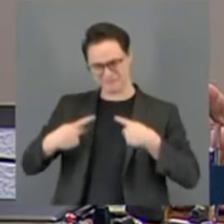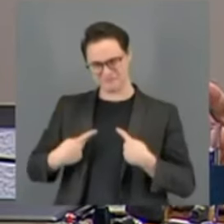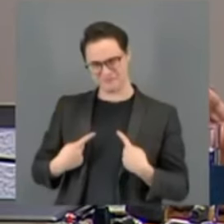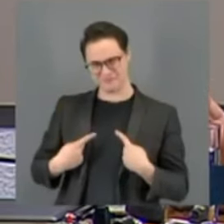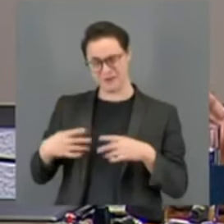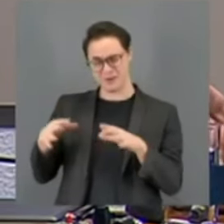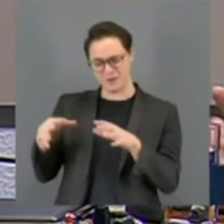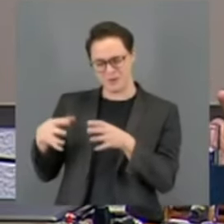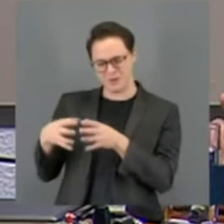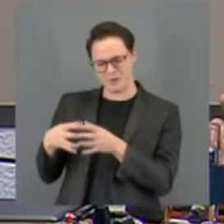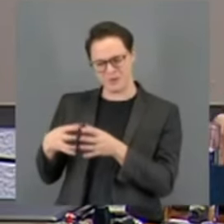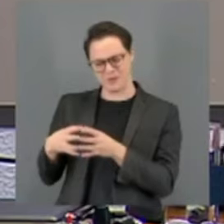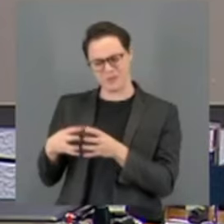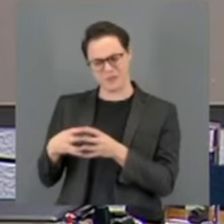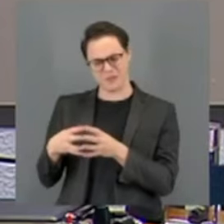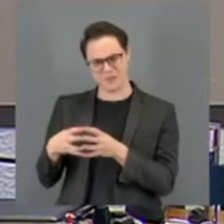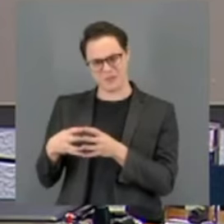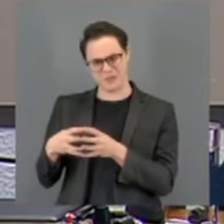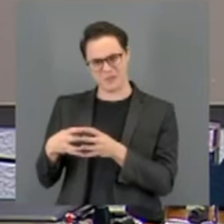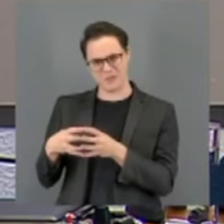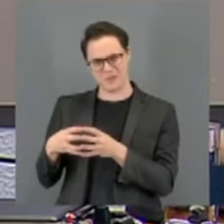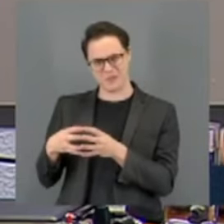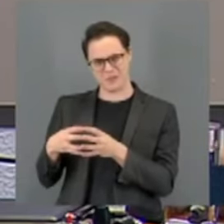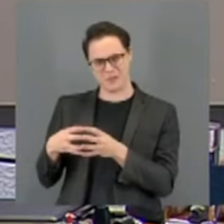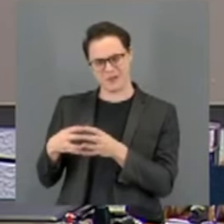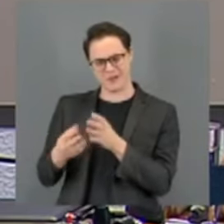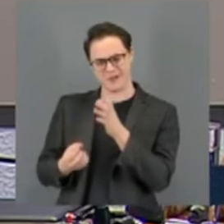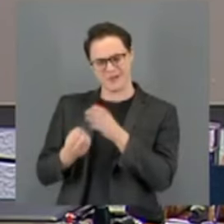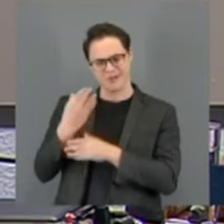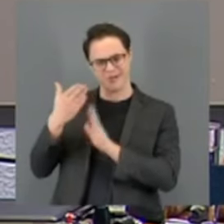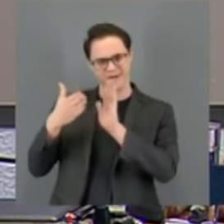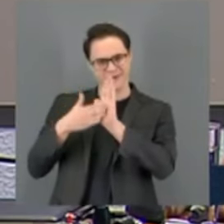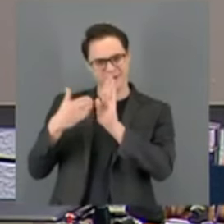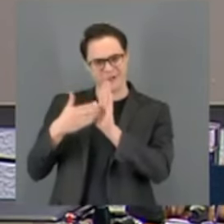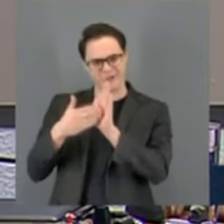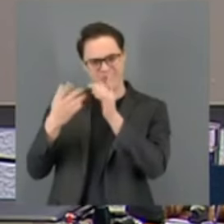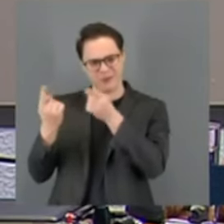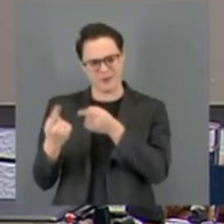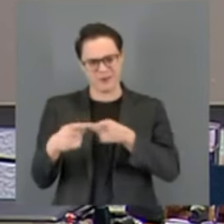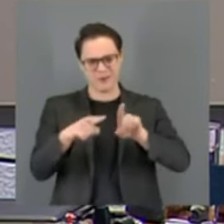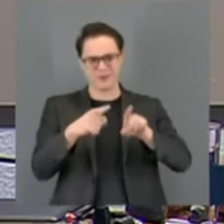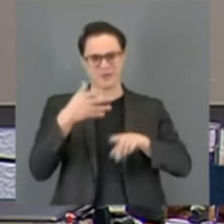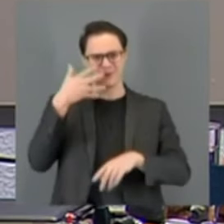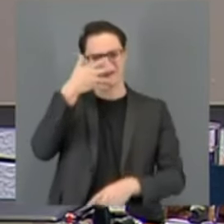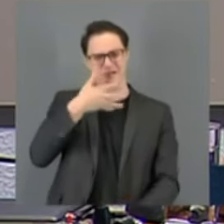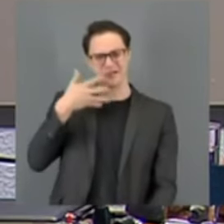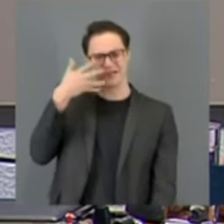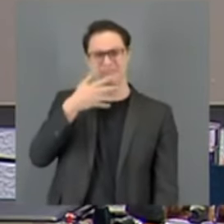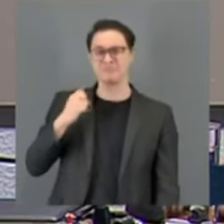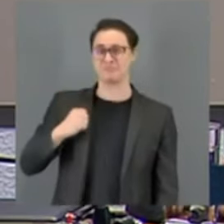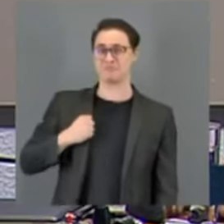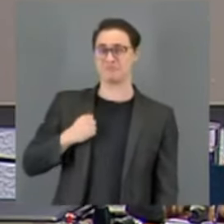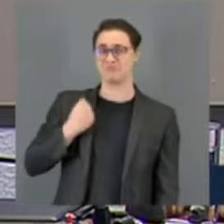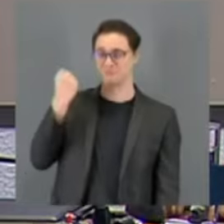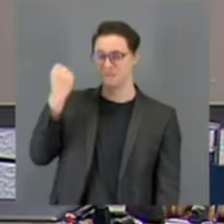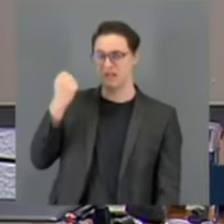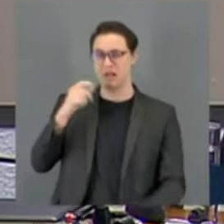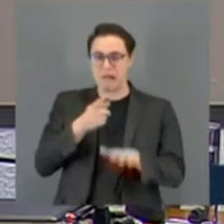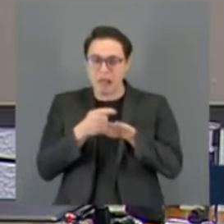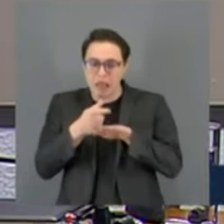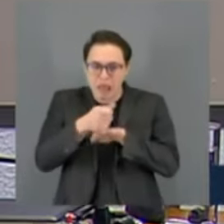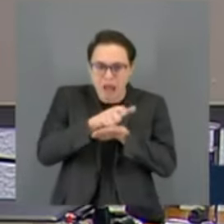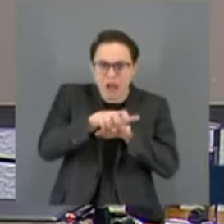para também elaborar medidas para combate a discurso de ódio e fake news na internet.